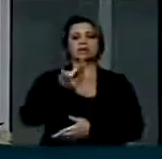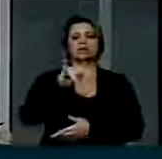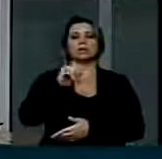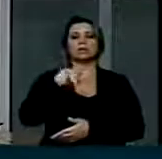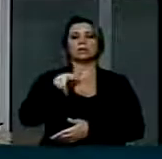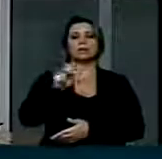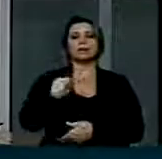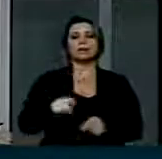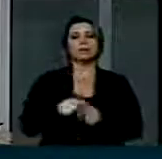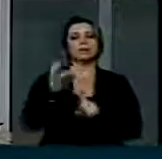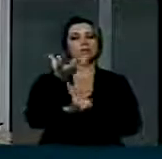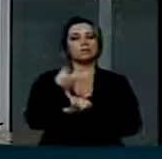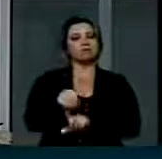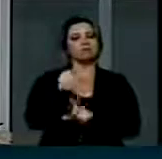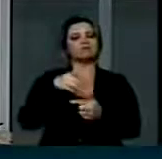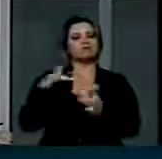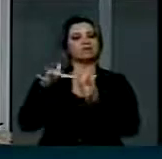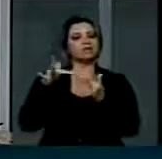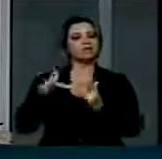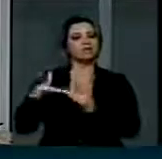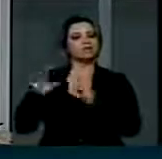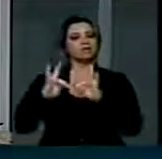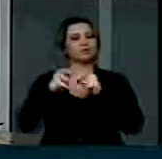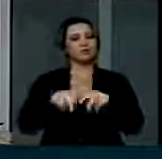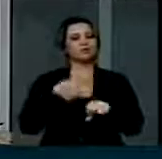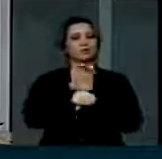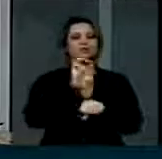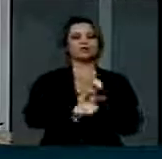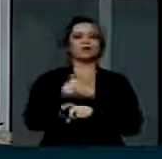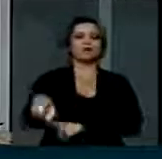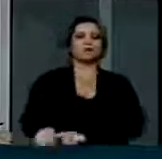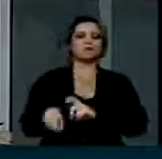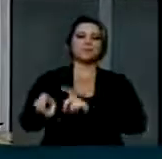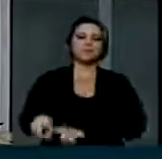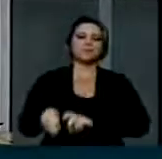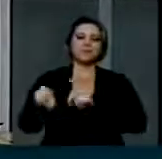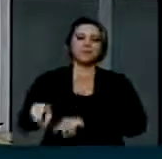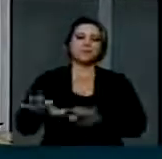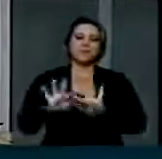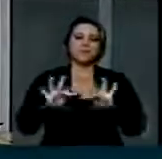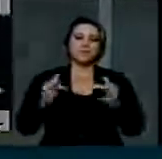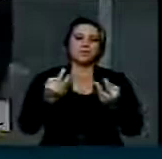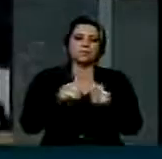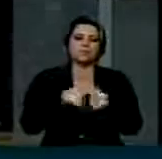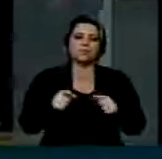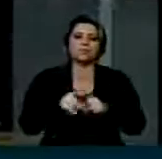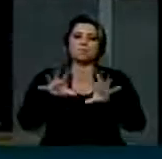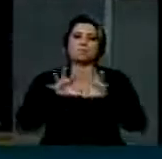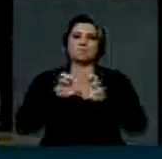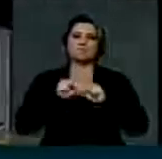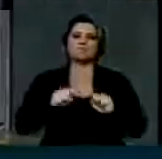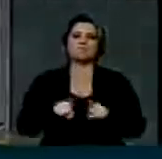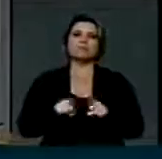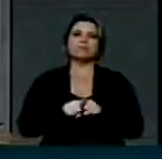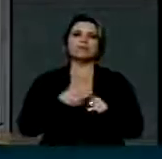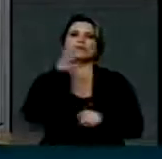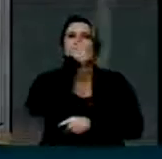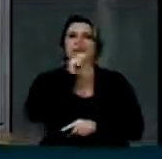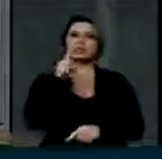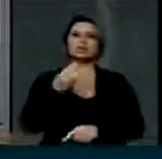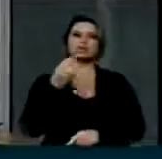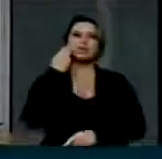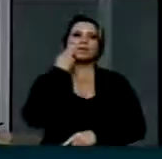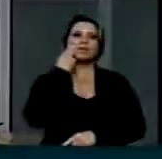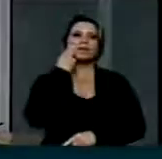interligará todo o Estado. Os agricultores familiares do Oiapoque receberam quase um milhão de reais do